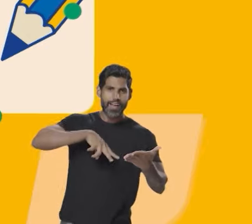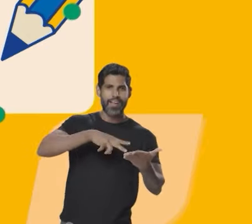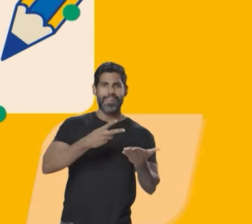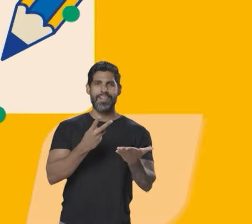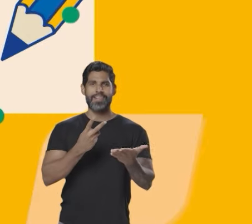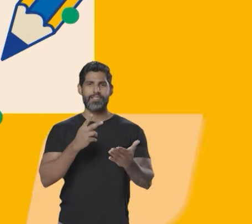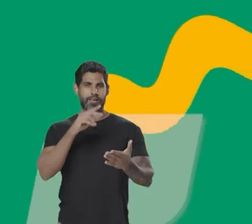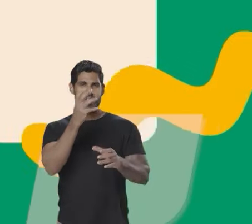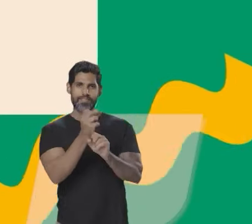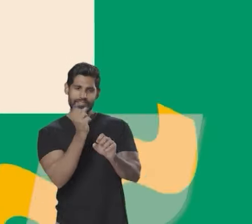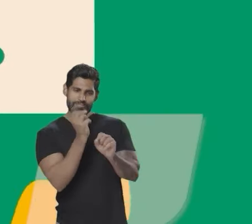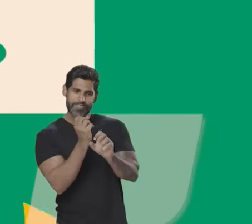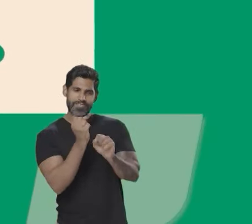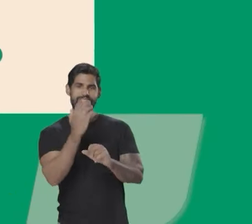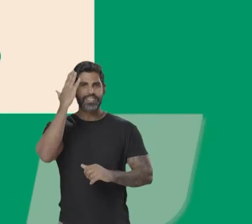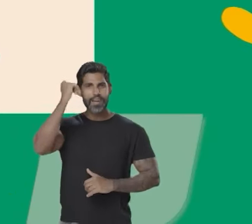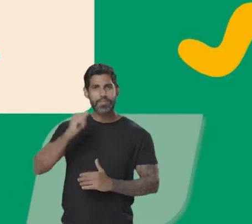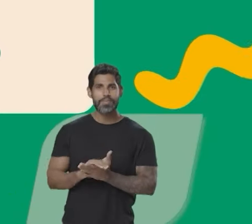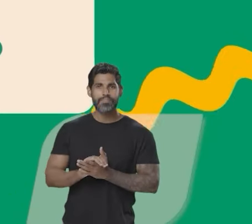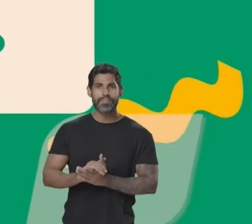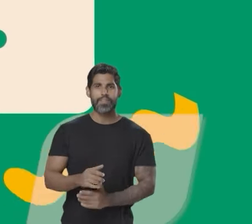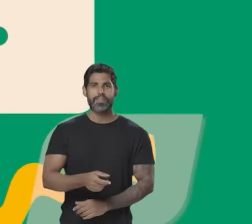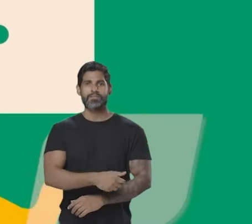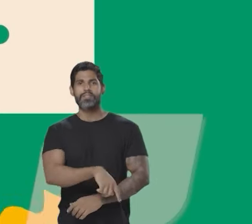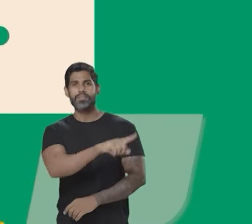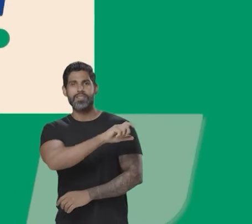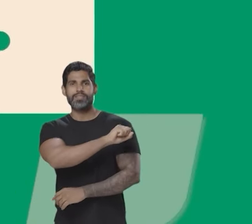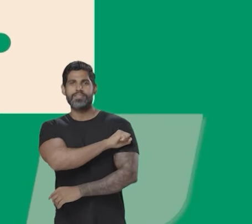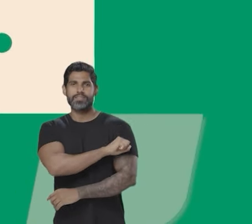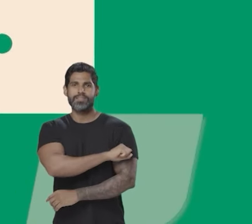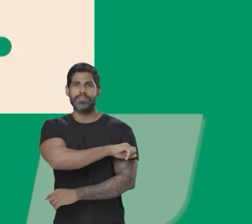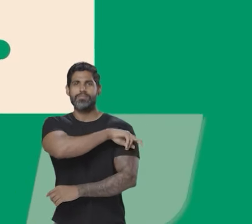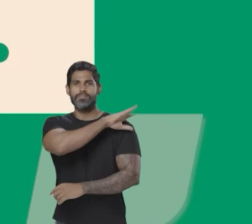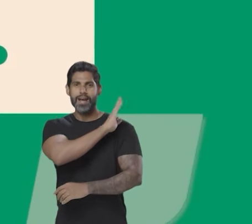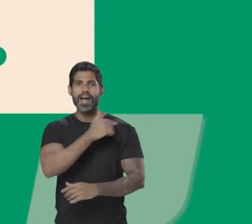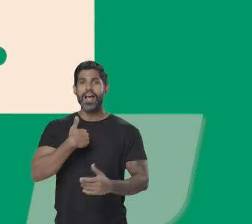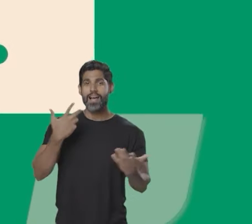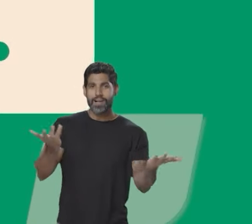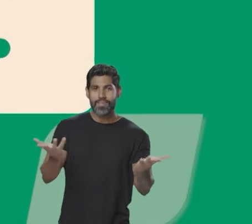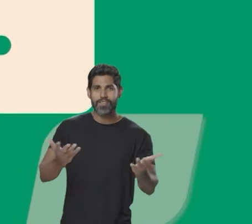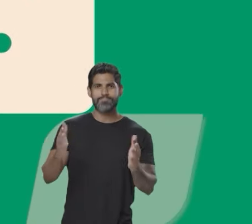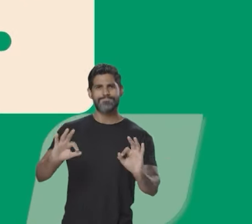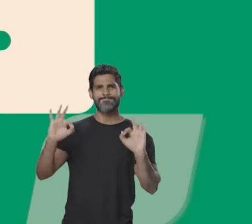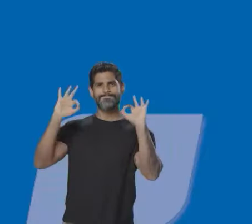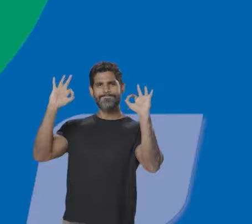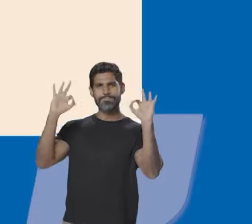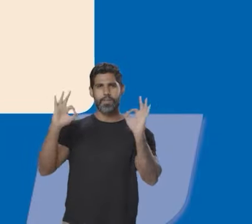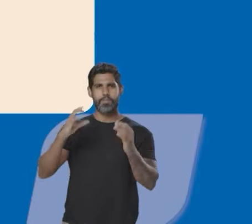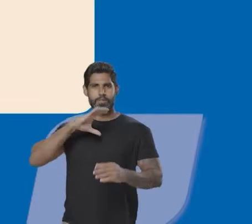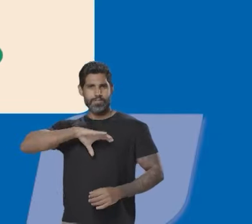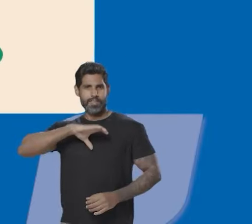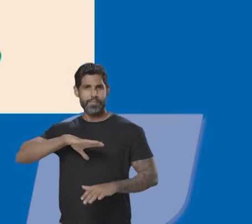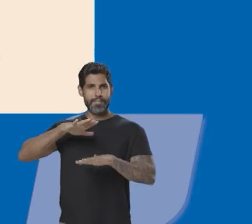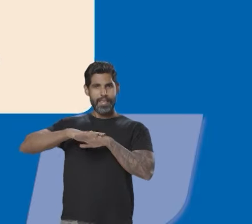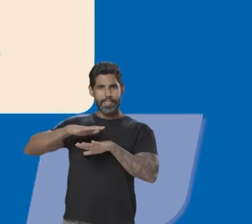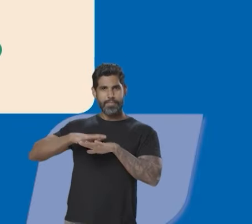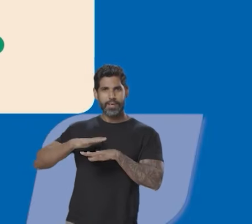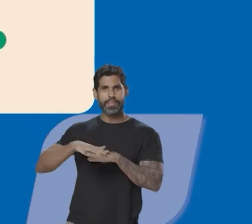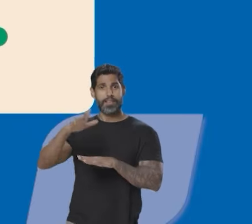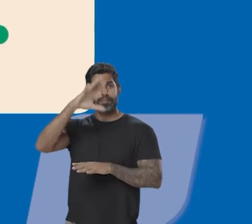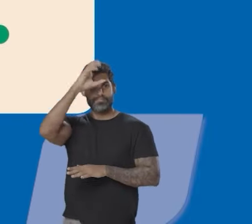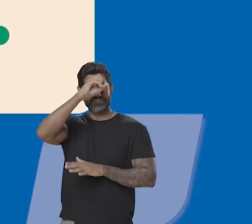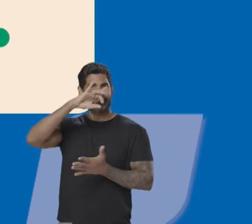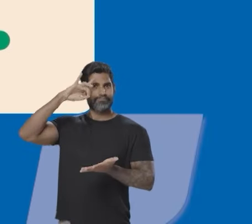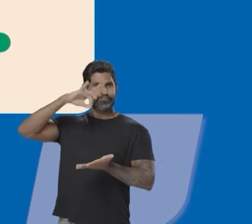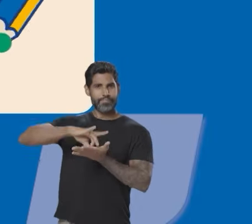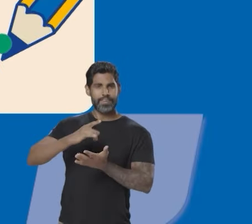ler e a contar na escola Fundamental 2 Excelente Além de português e matemática O aluno vai aprender de